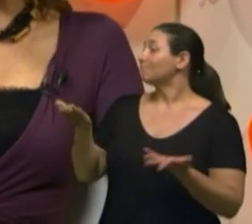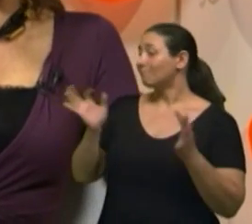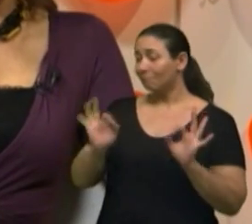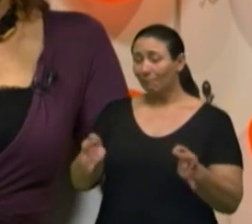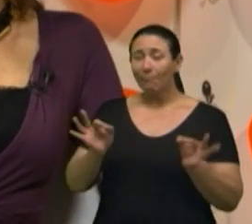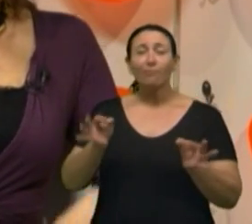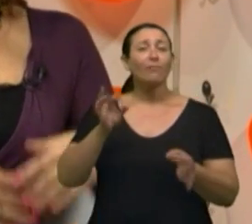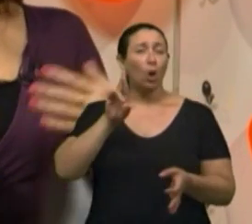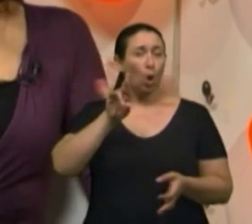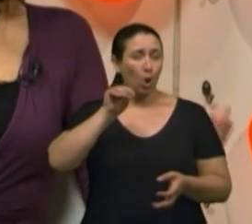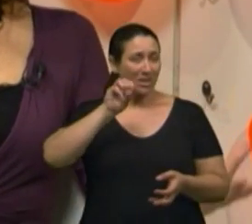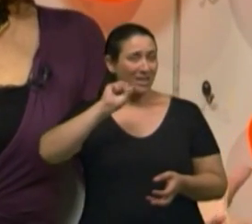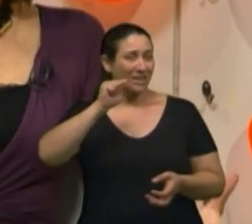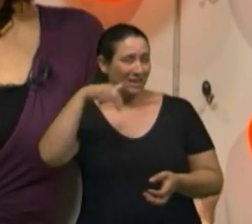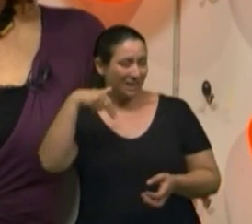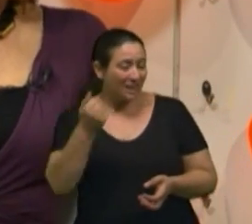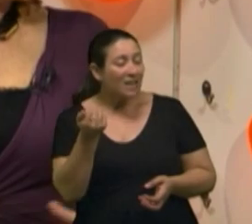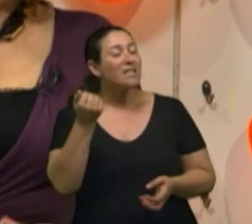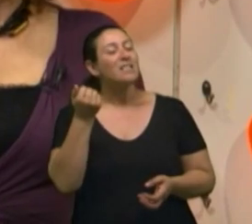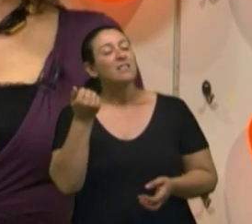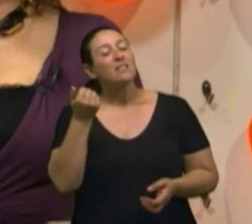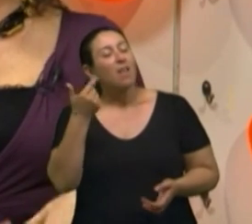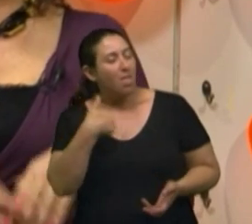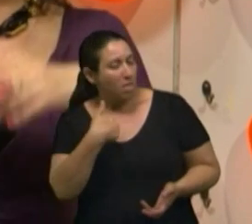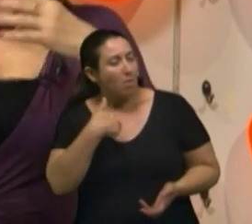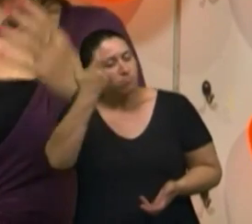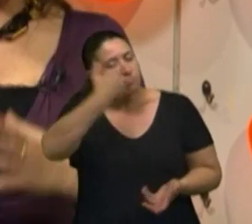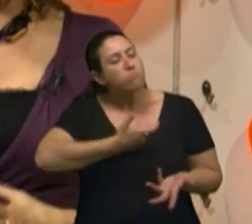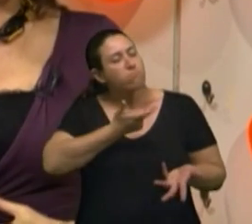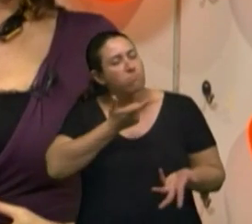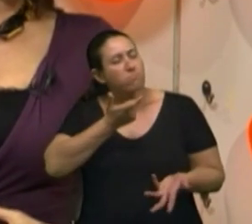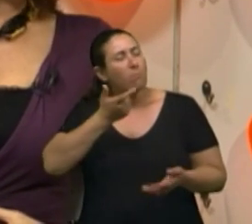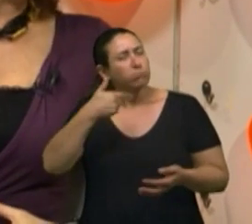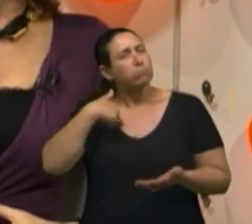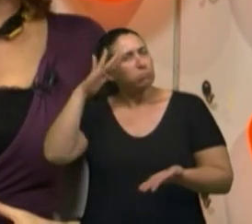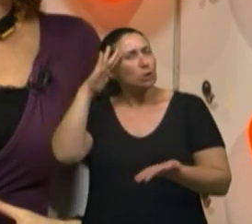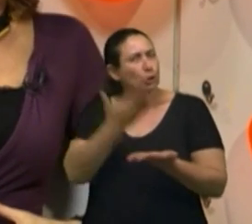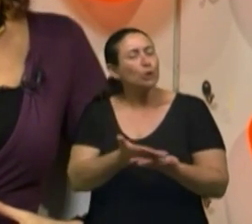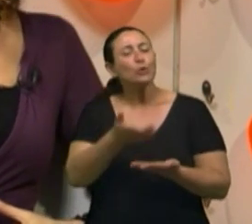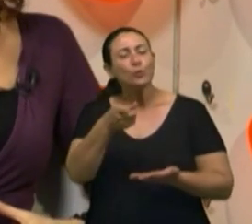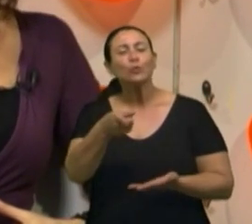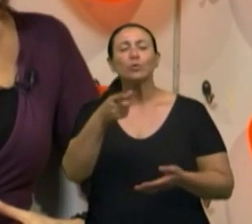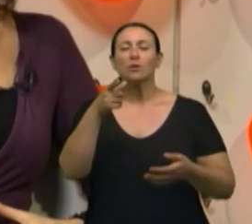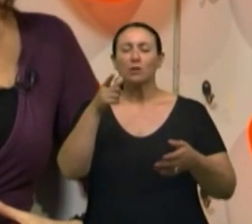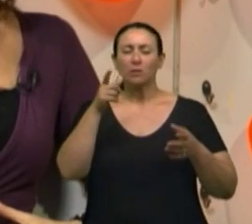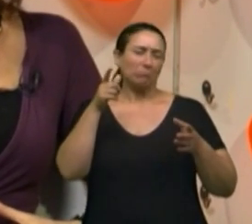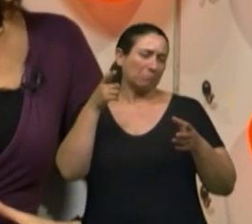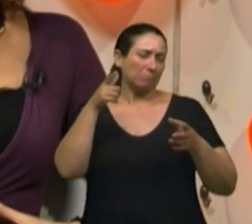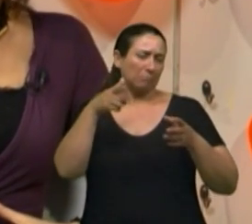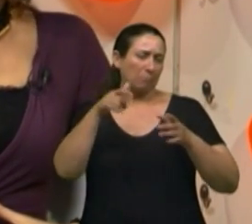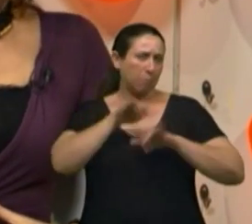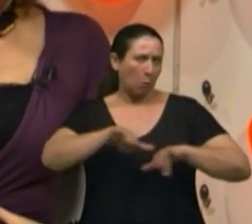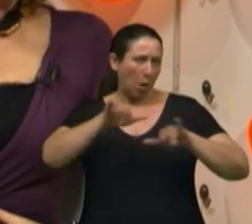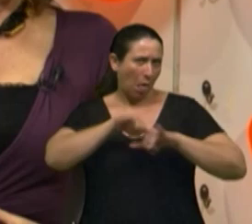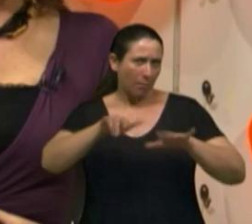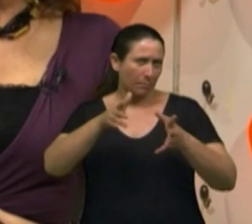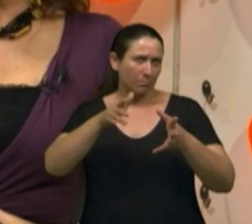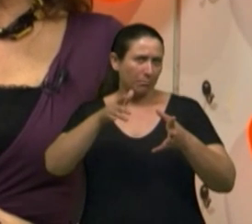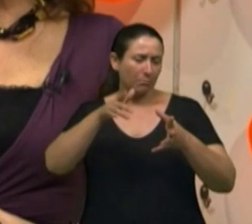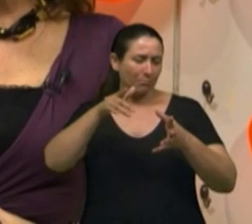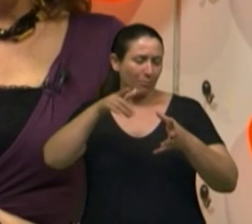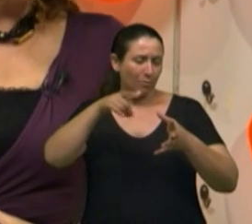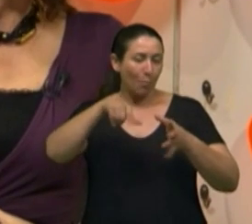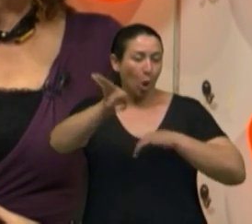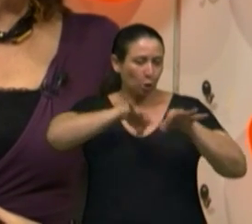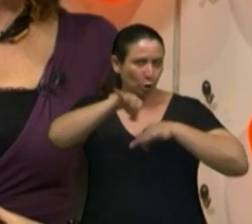essa, mostrar o caminho, Então, o nosso programa, que já tem 30 anos, o